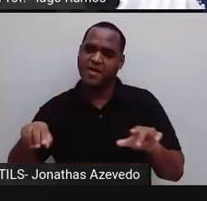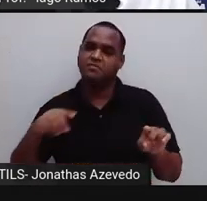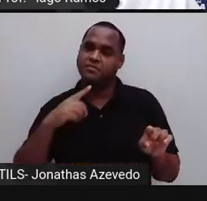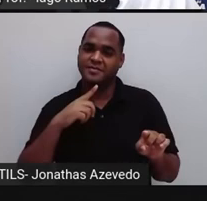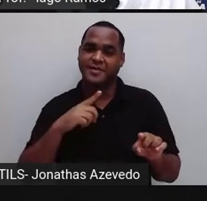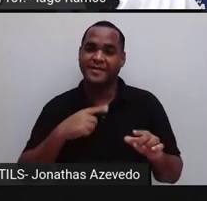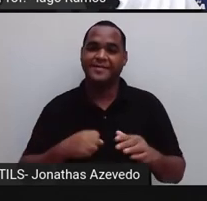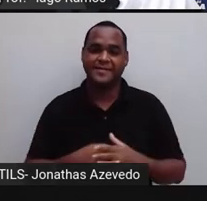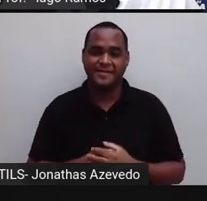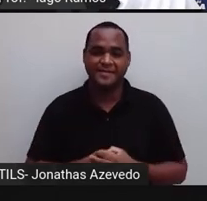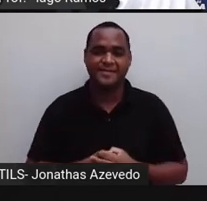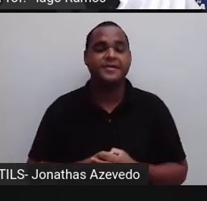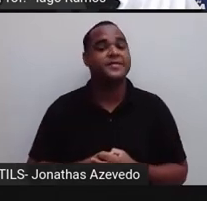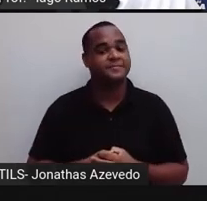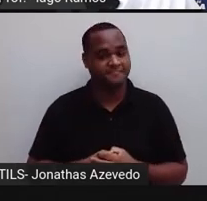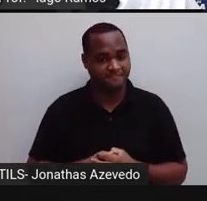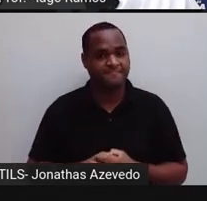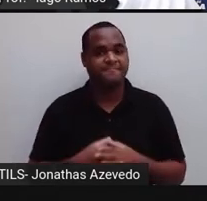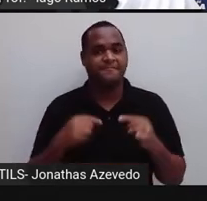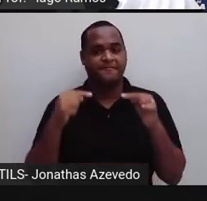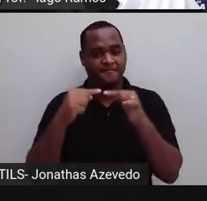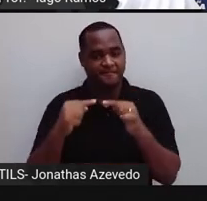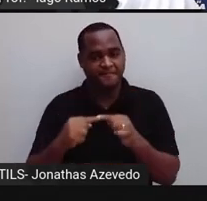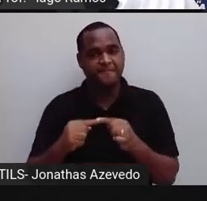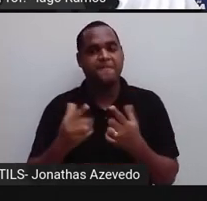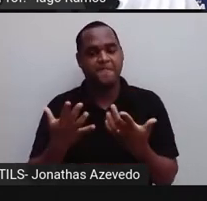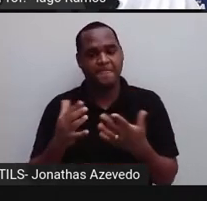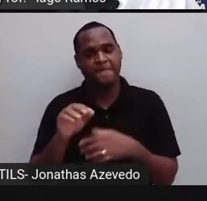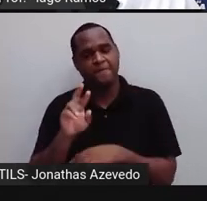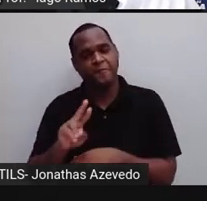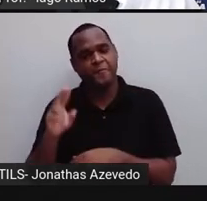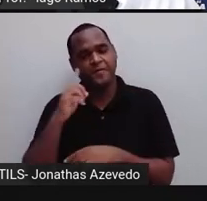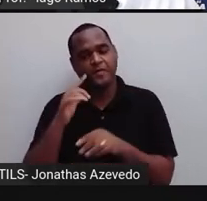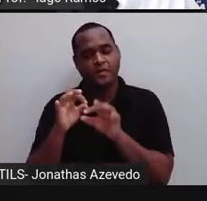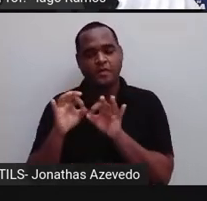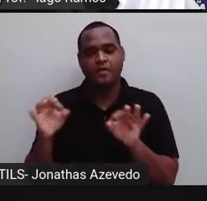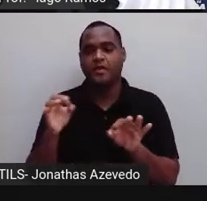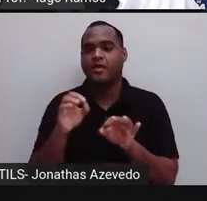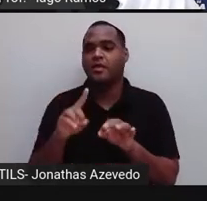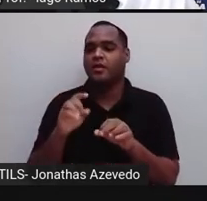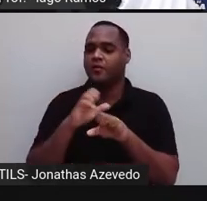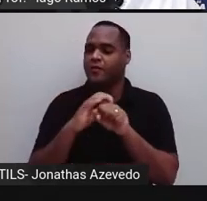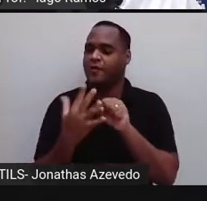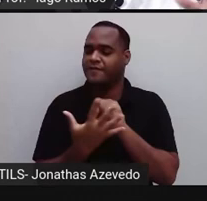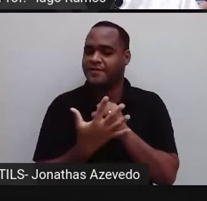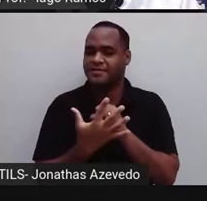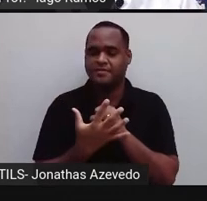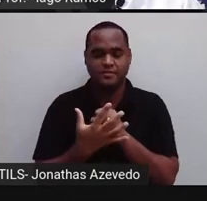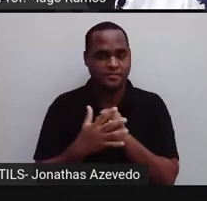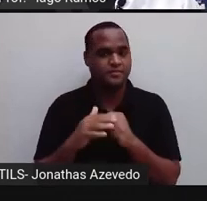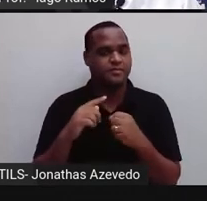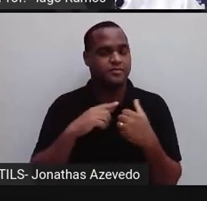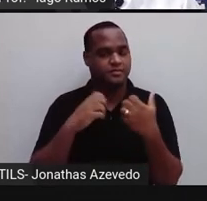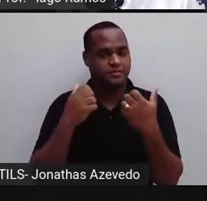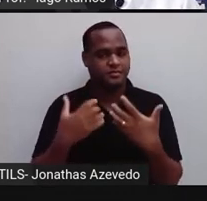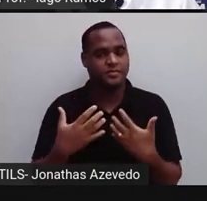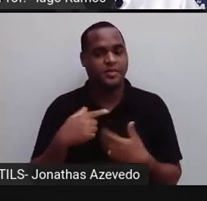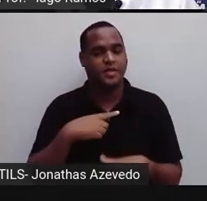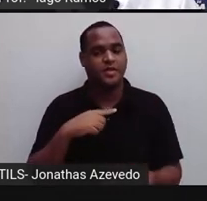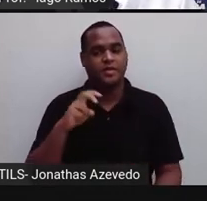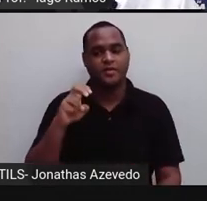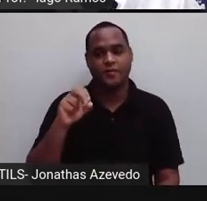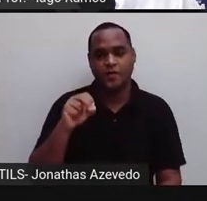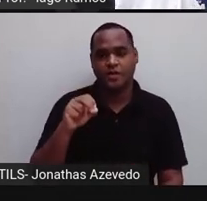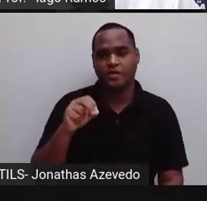é uma unidade de medida de comprimento. Então, o vírus do COVID-19, ele está ali entre 50 e 200 nanômetros,